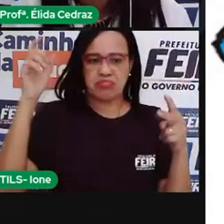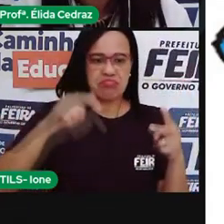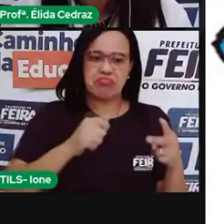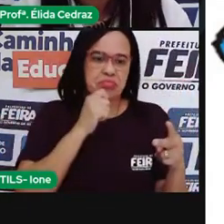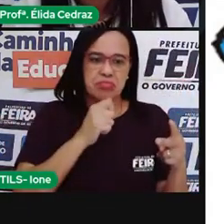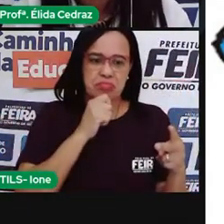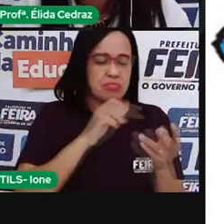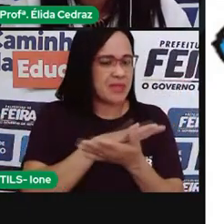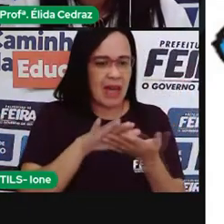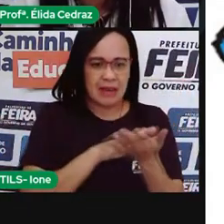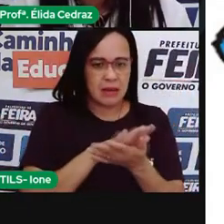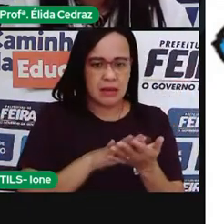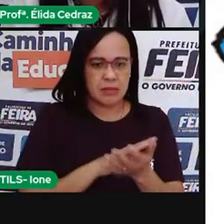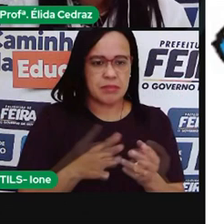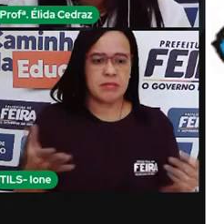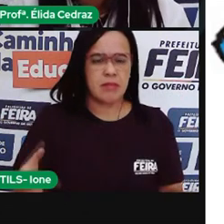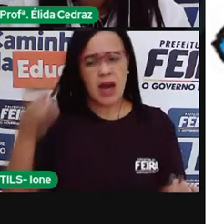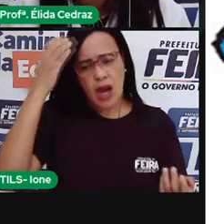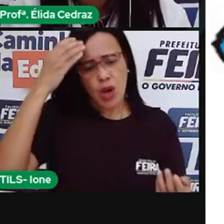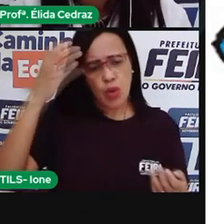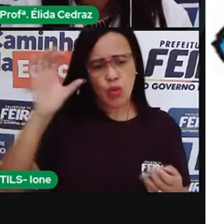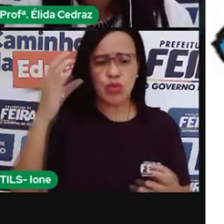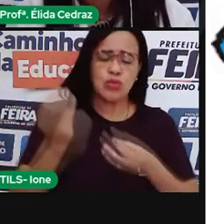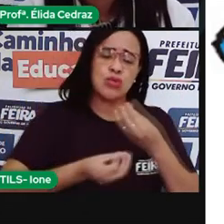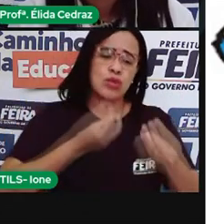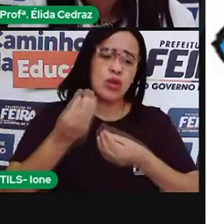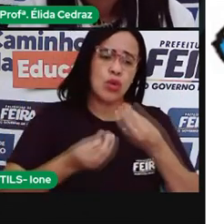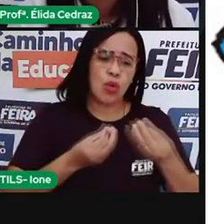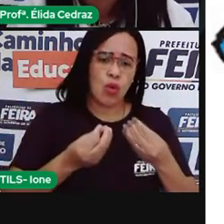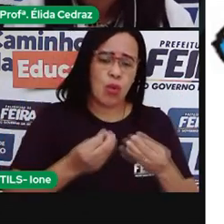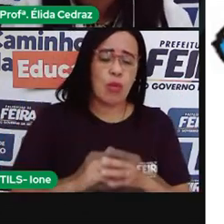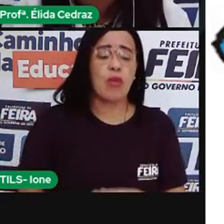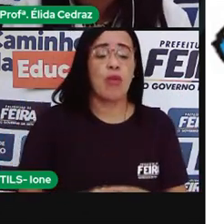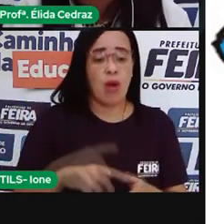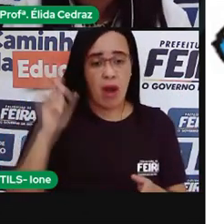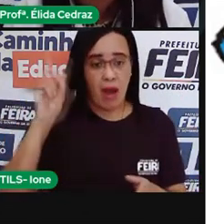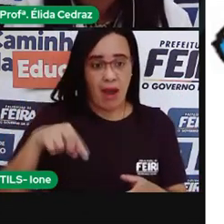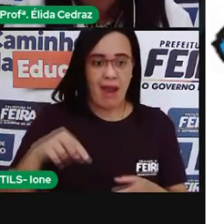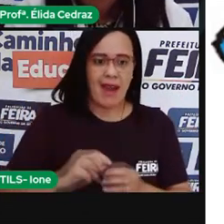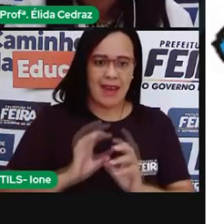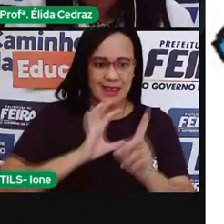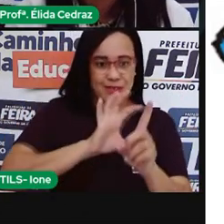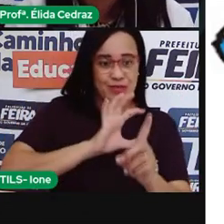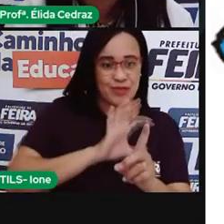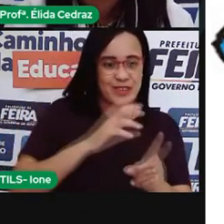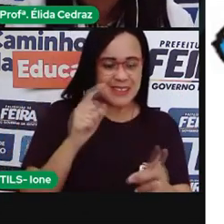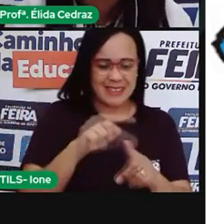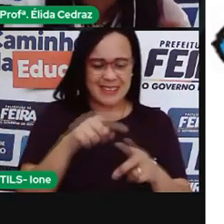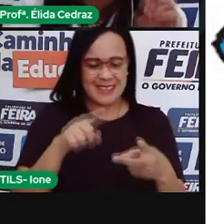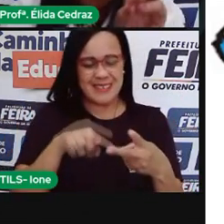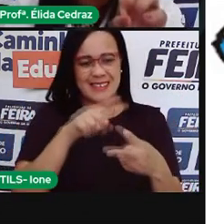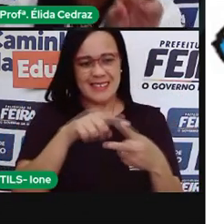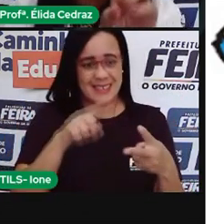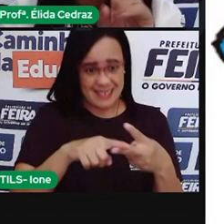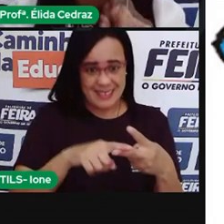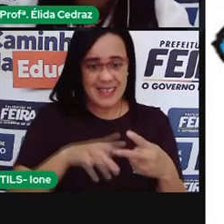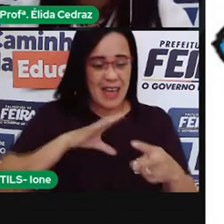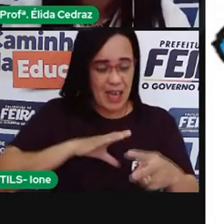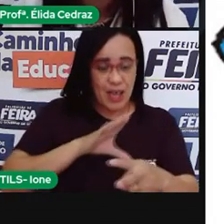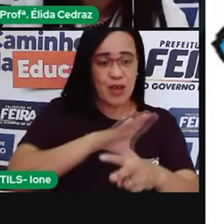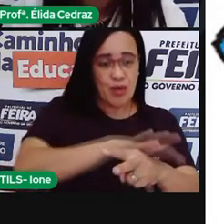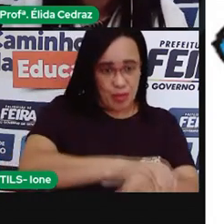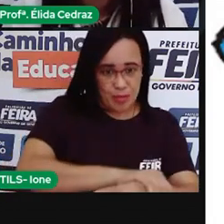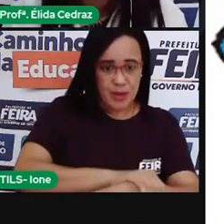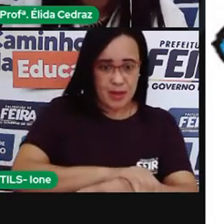Norte, influenciada pelos indígenas, europeus, africanos e imigrantes, possui